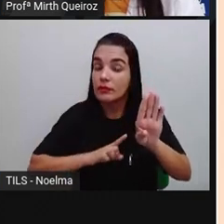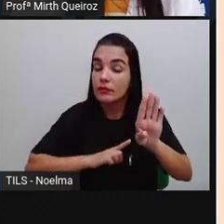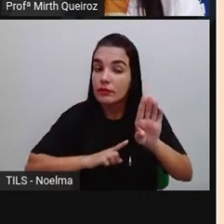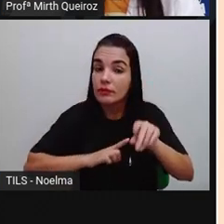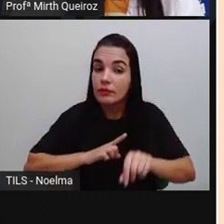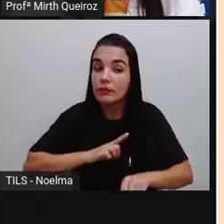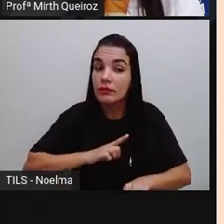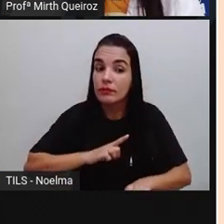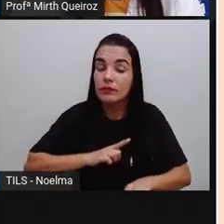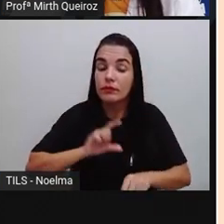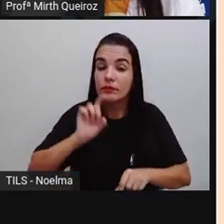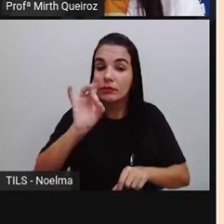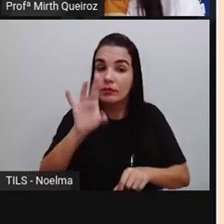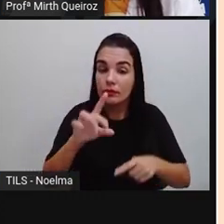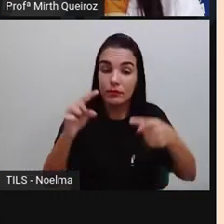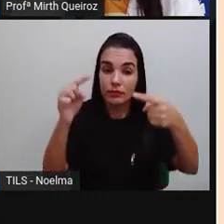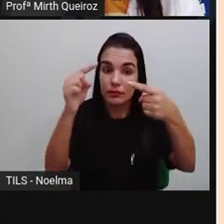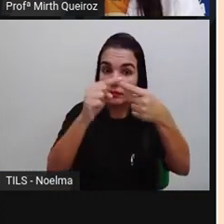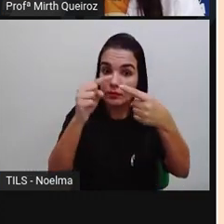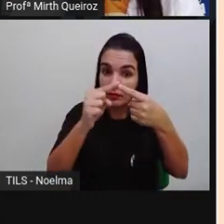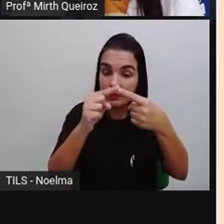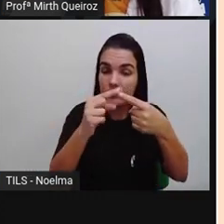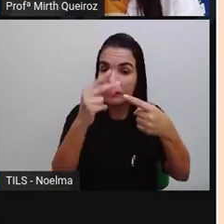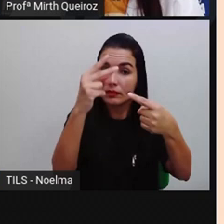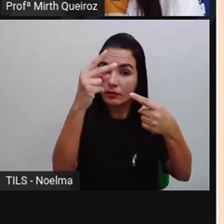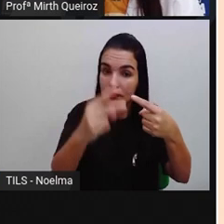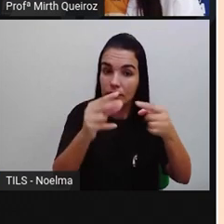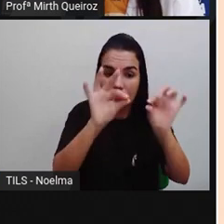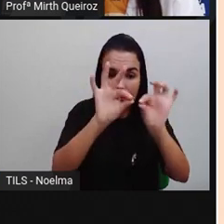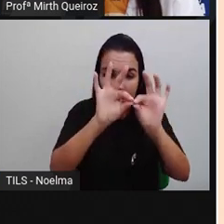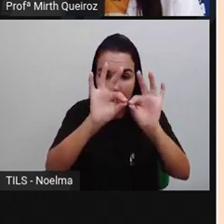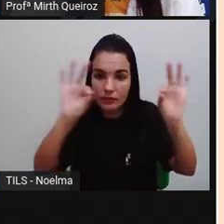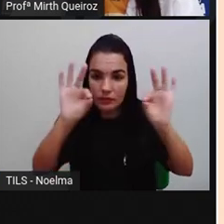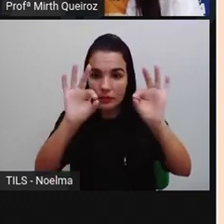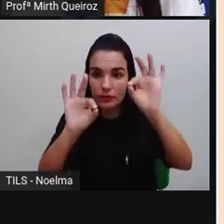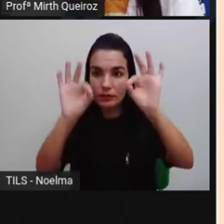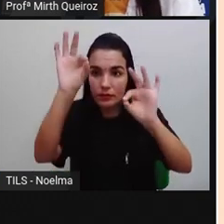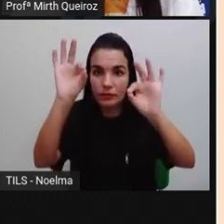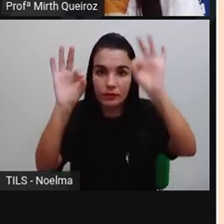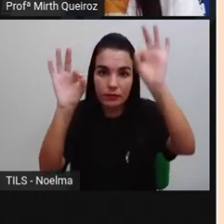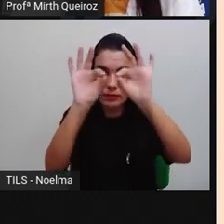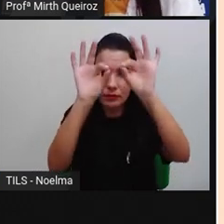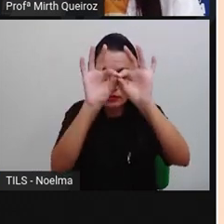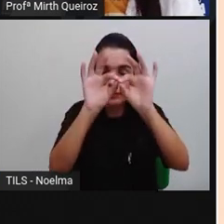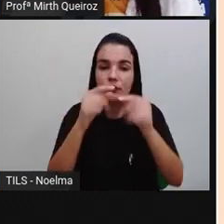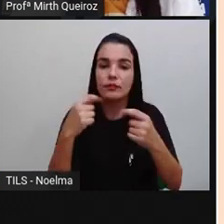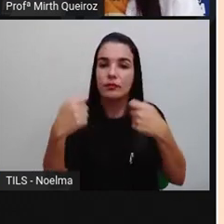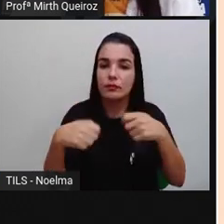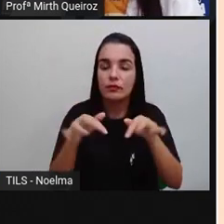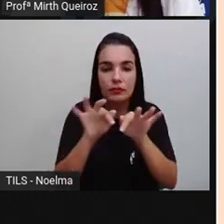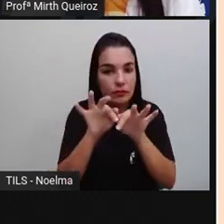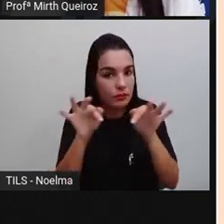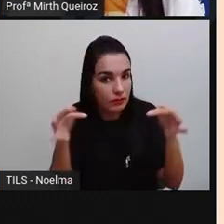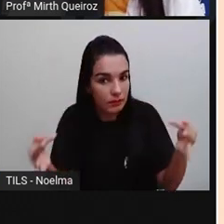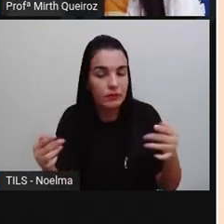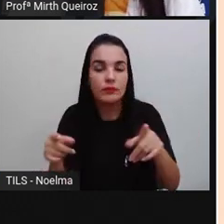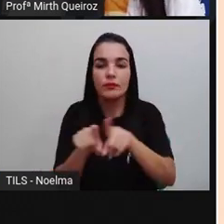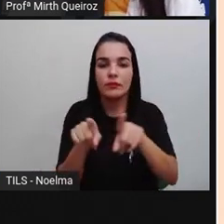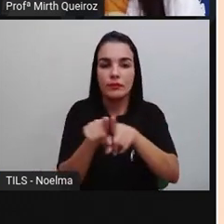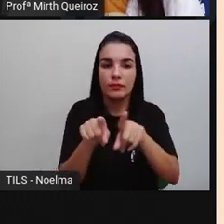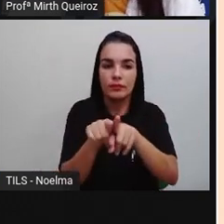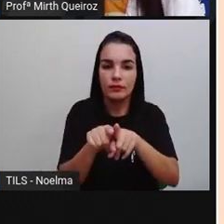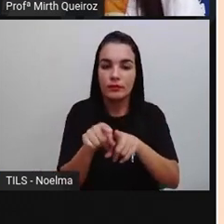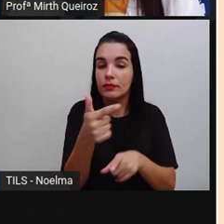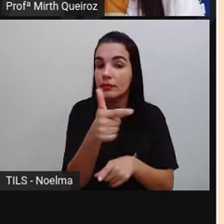aqui, em cada vértice, um ponto de dois segmentos de reta, certo? Porque os polígono devem ser simples. E